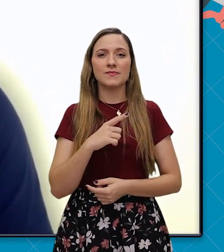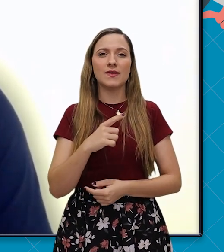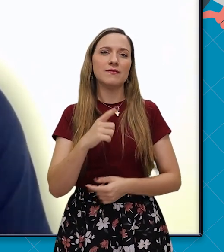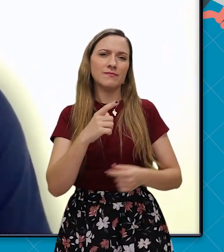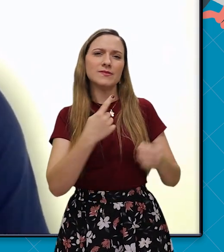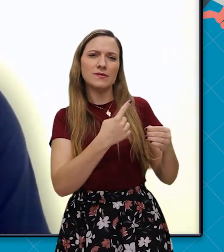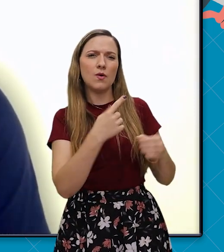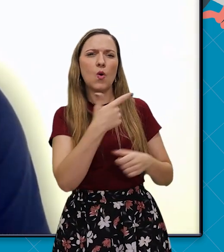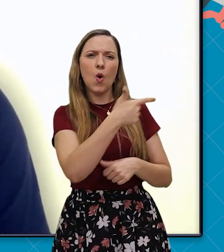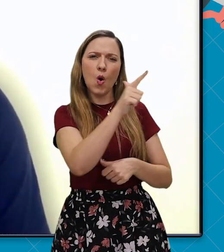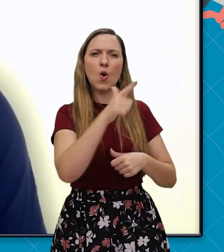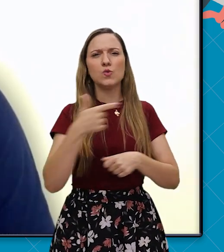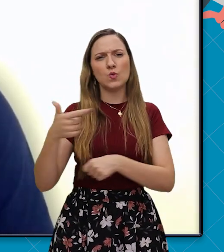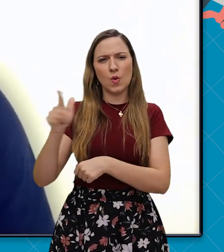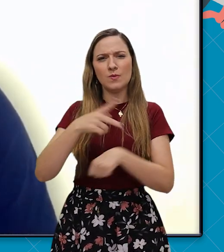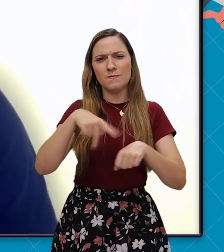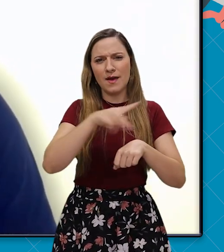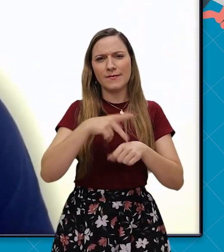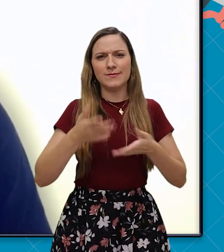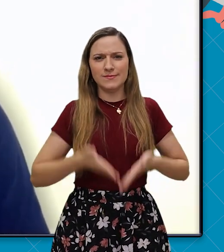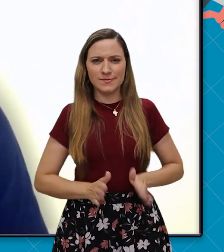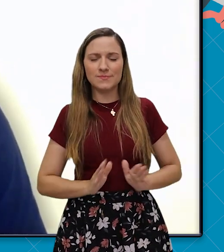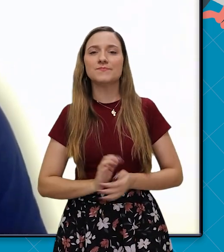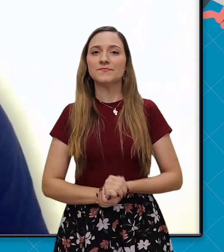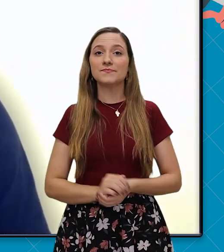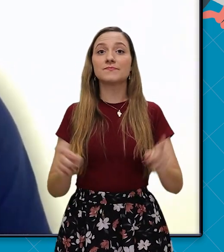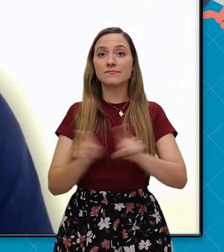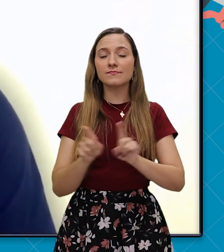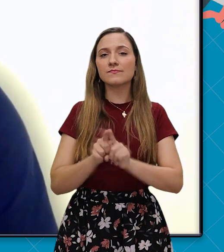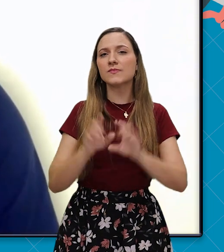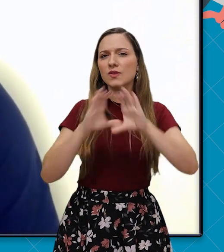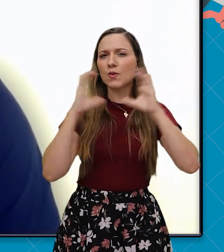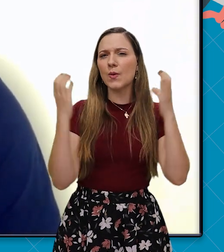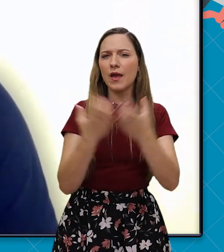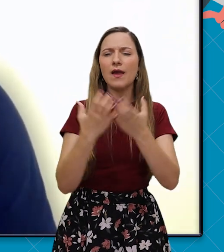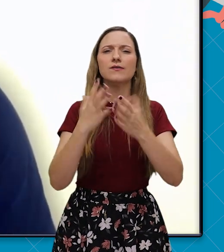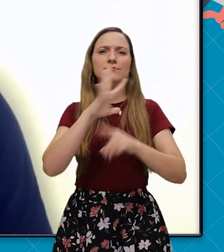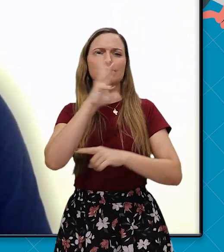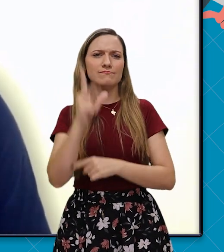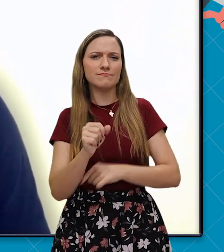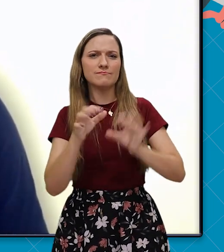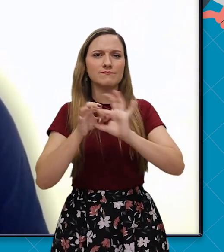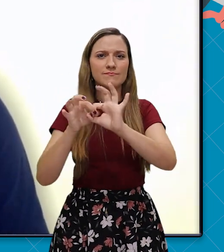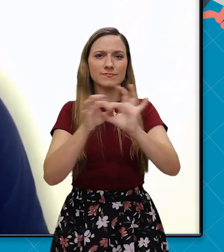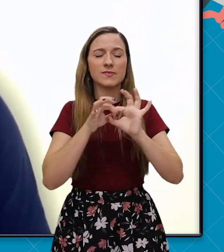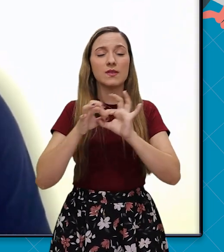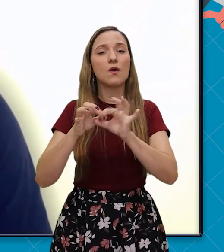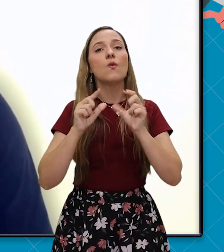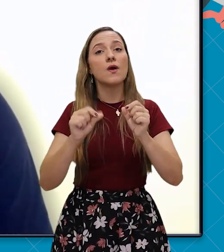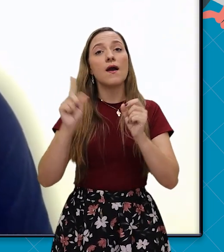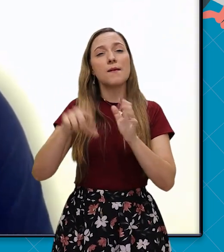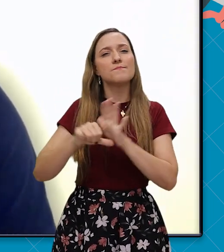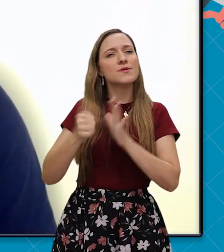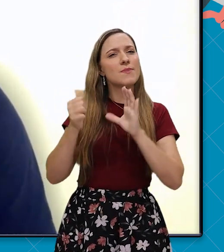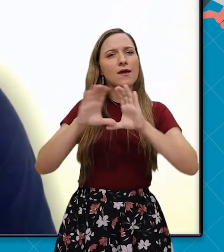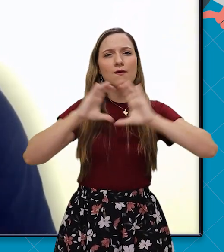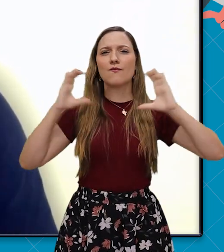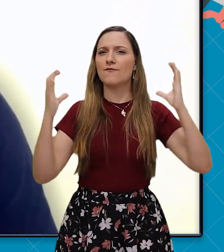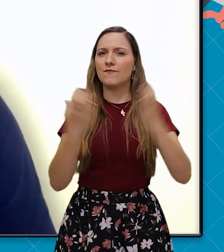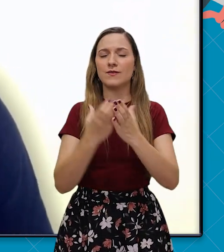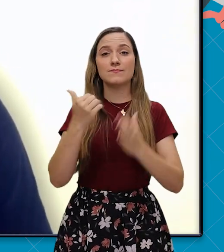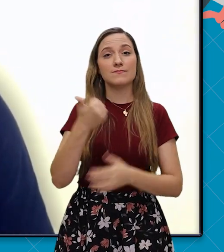em Caribe. A série de reuniões do congresso panafricano aconteceu depois da primeira conferência